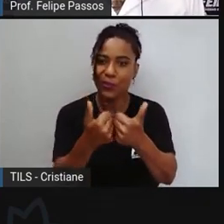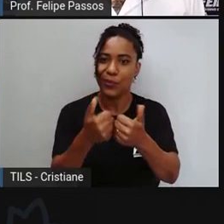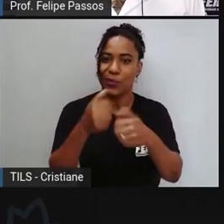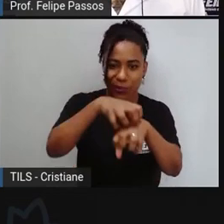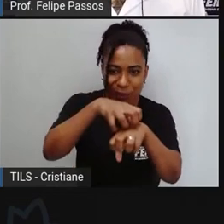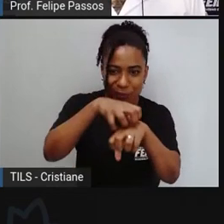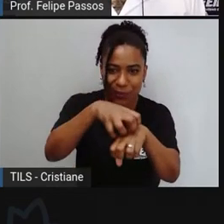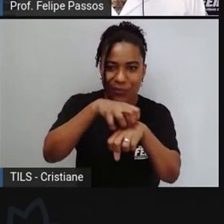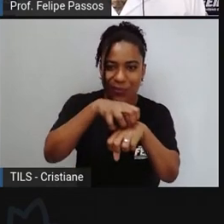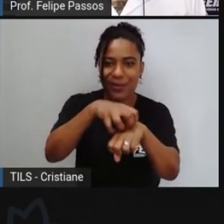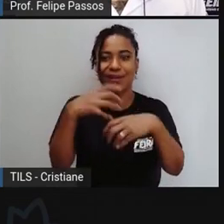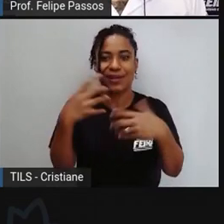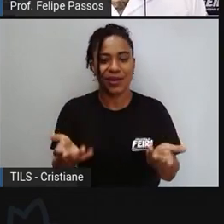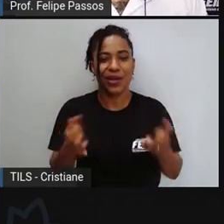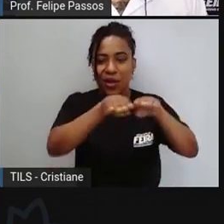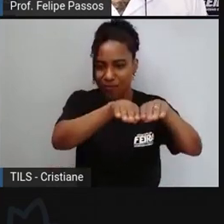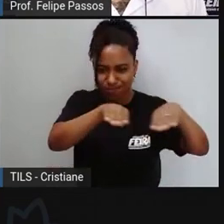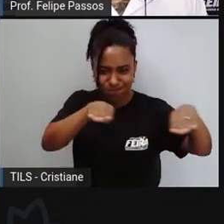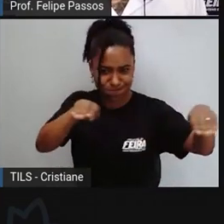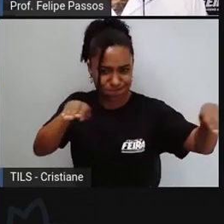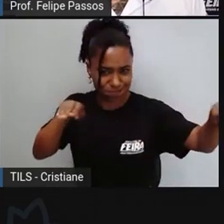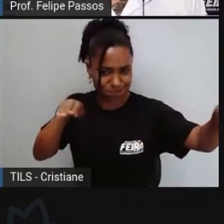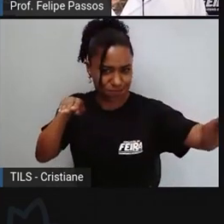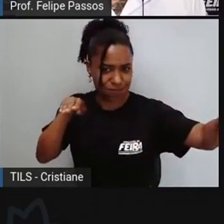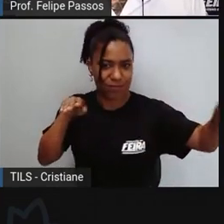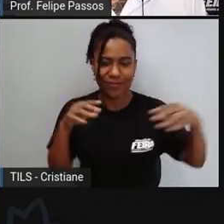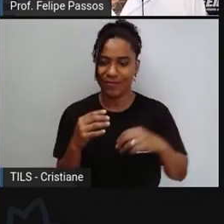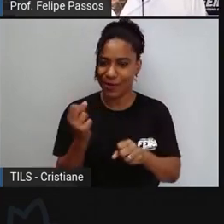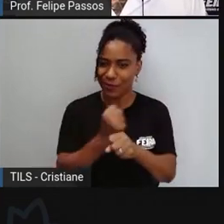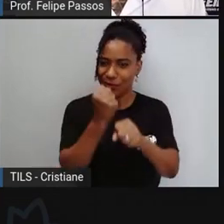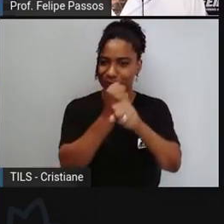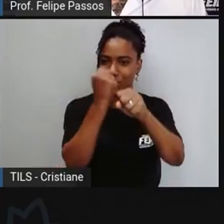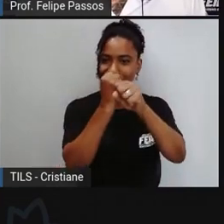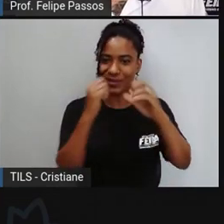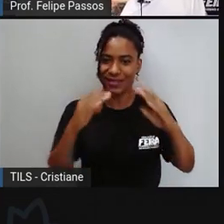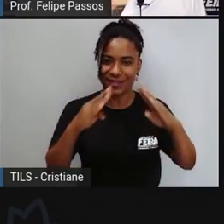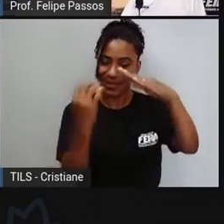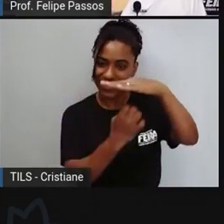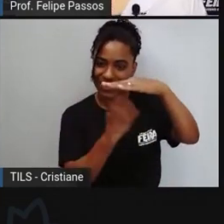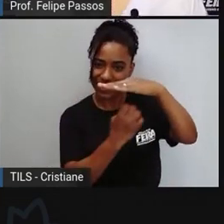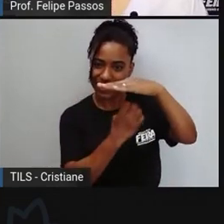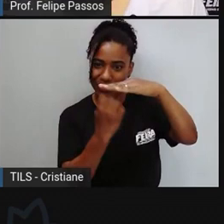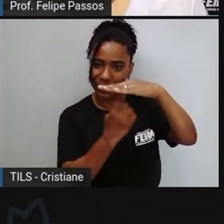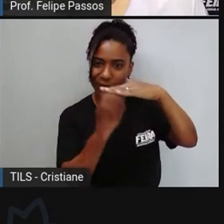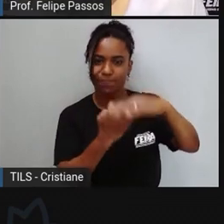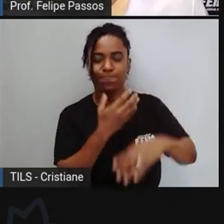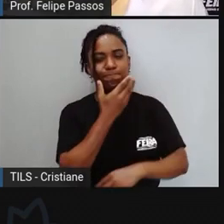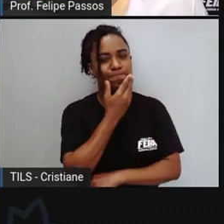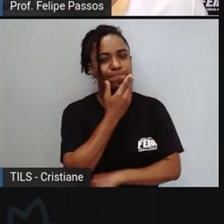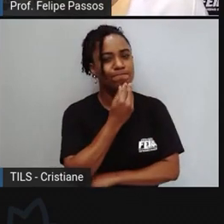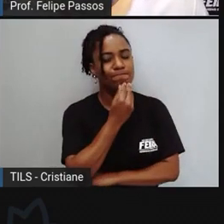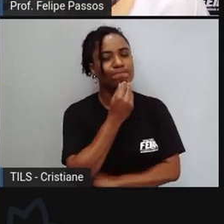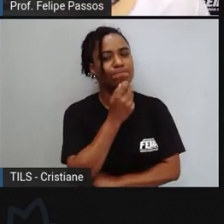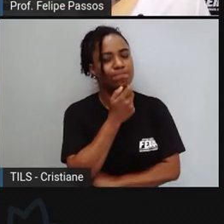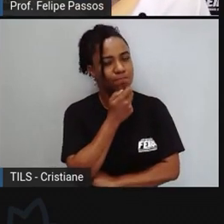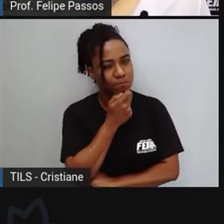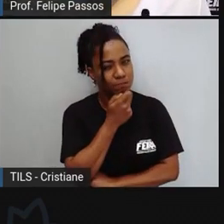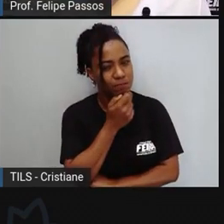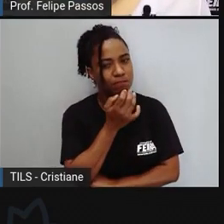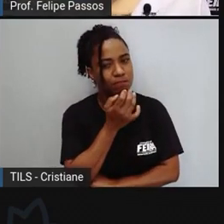pavimentação e o homem com seu olhar fechado